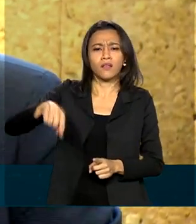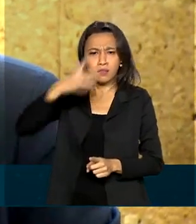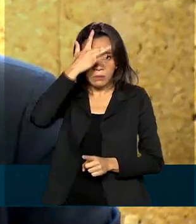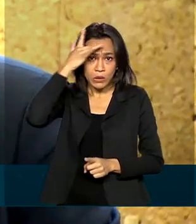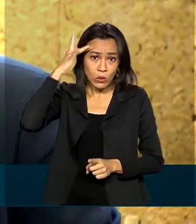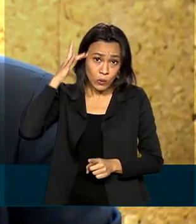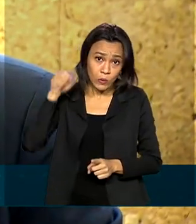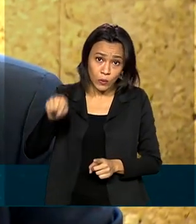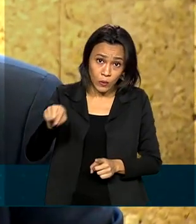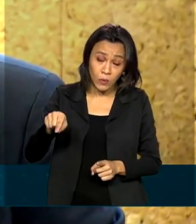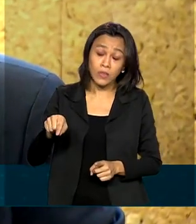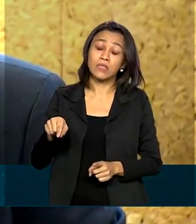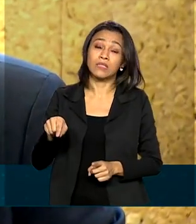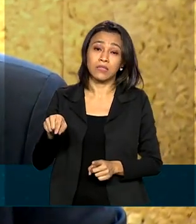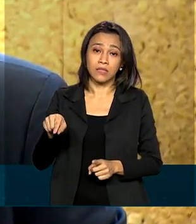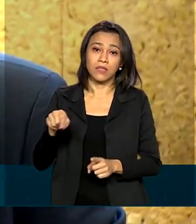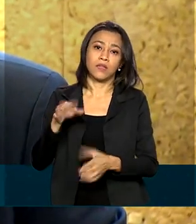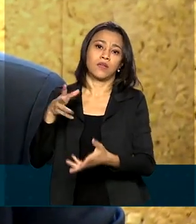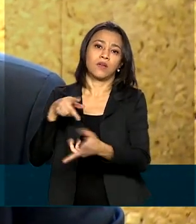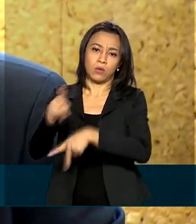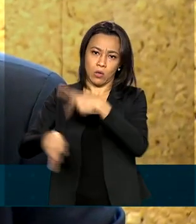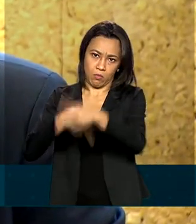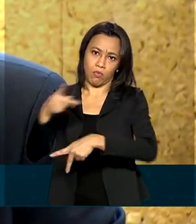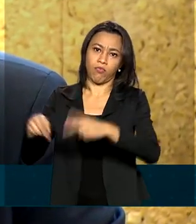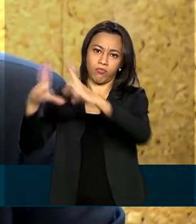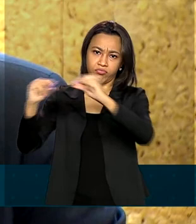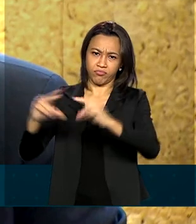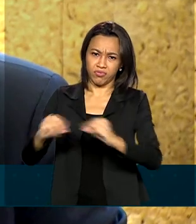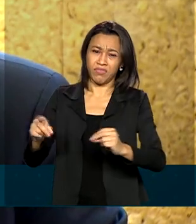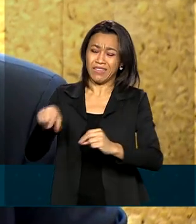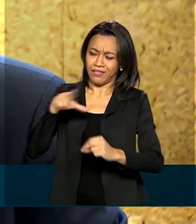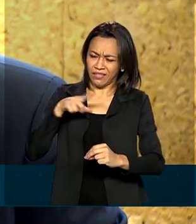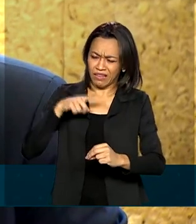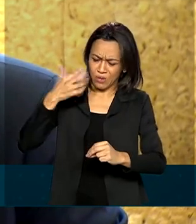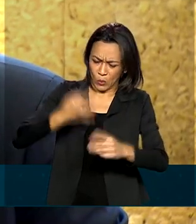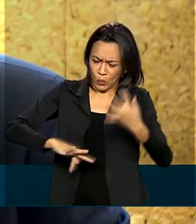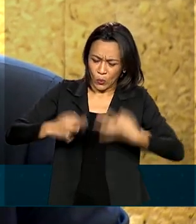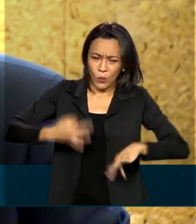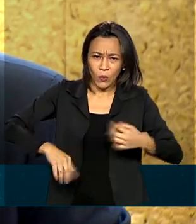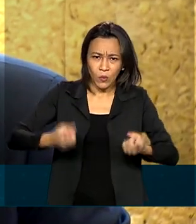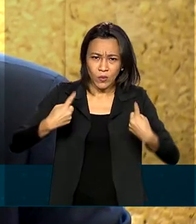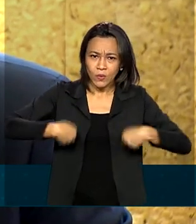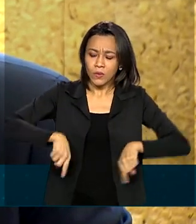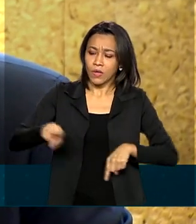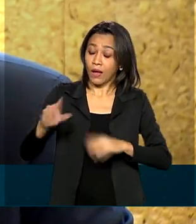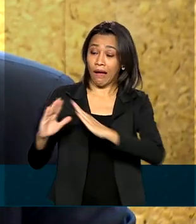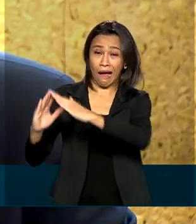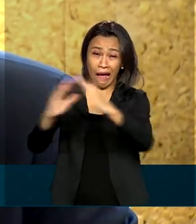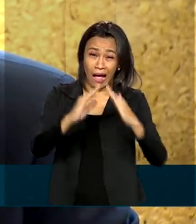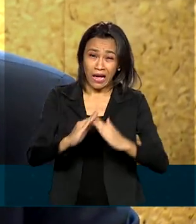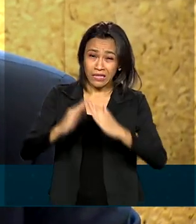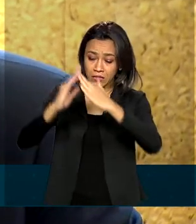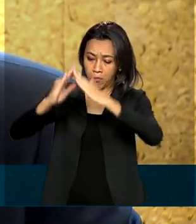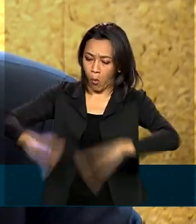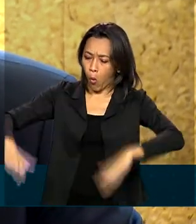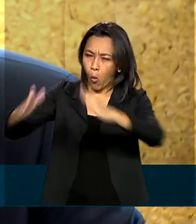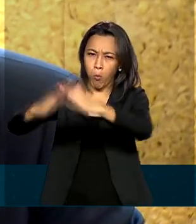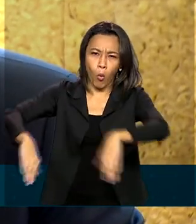estão numa situação bastante complicada, porque, além de feridas, muitas residências foram atingidas.